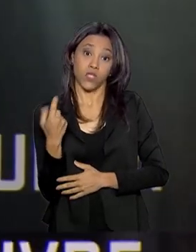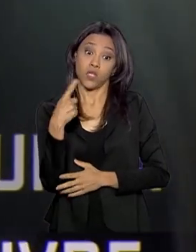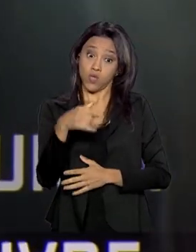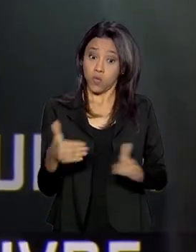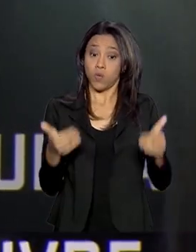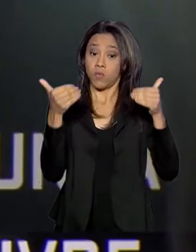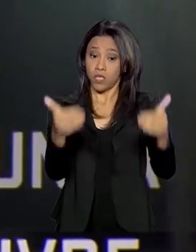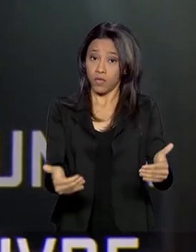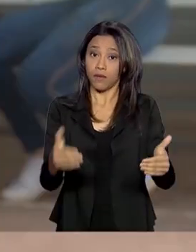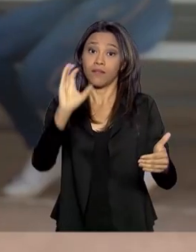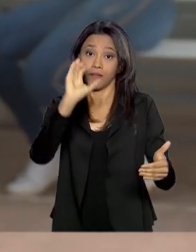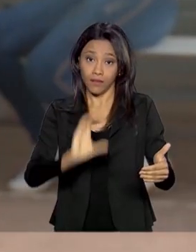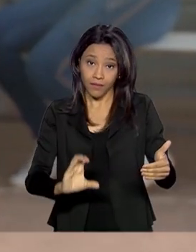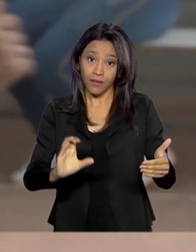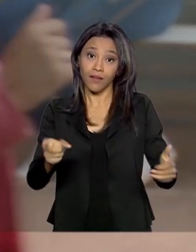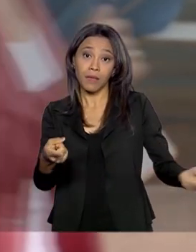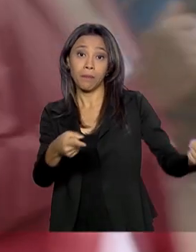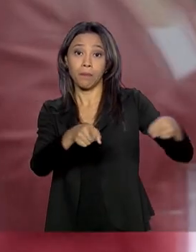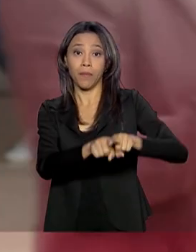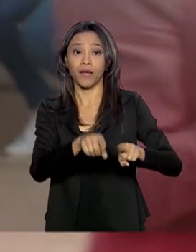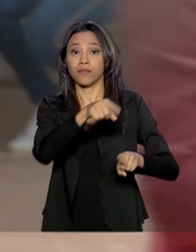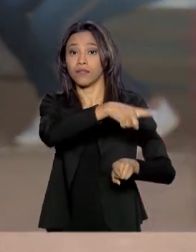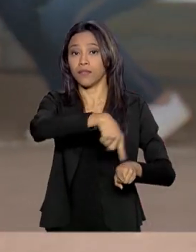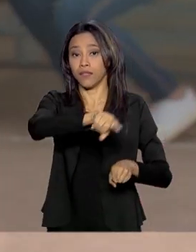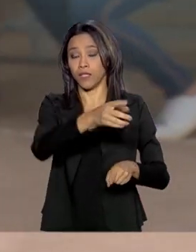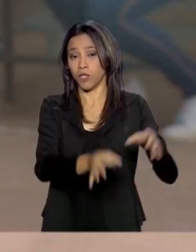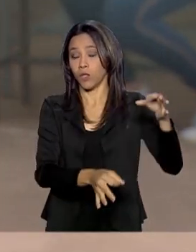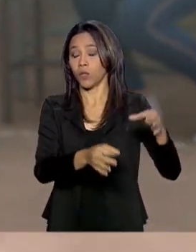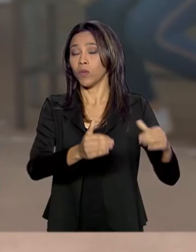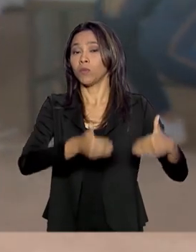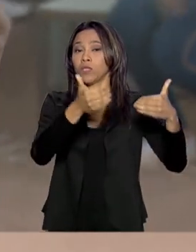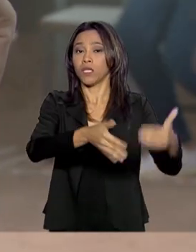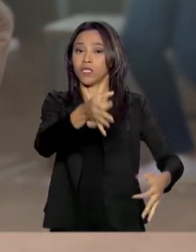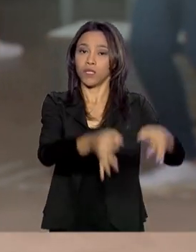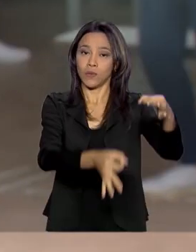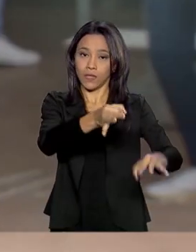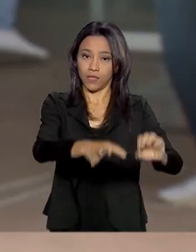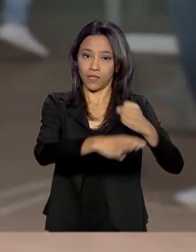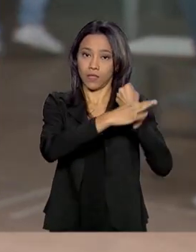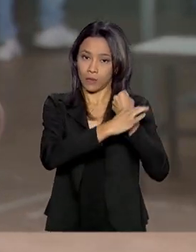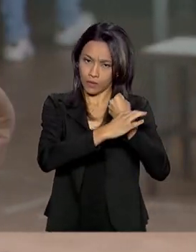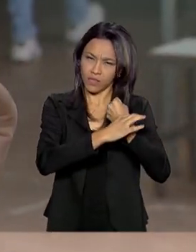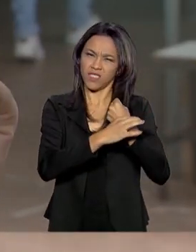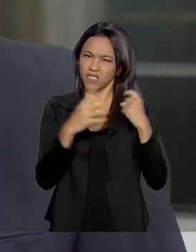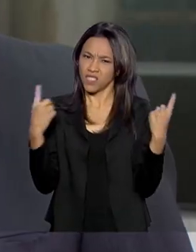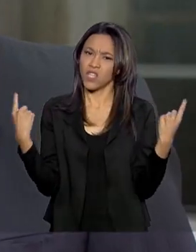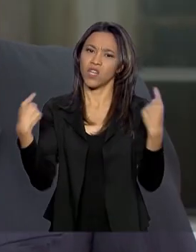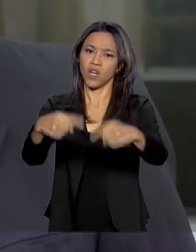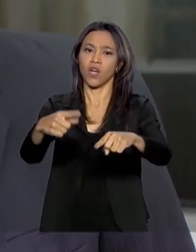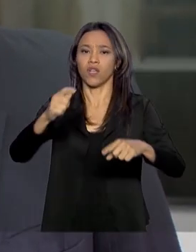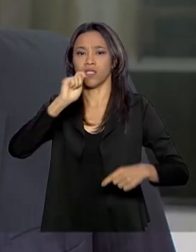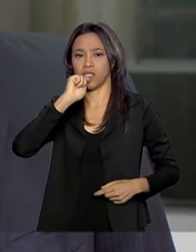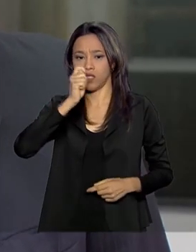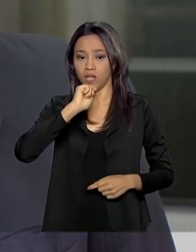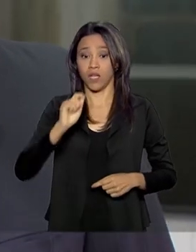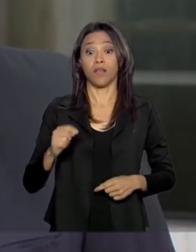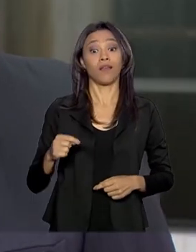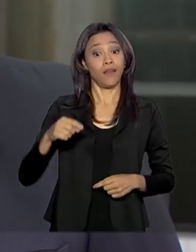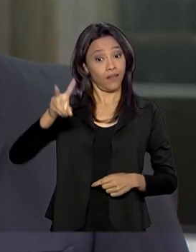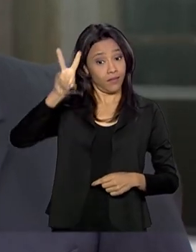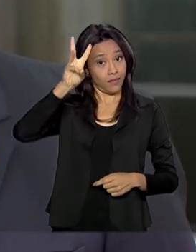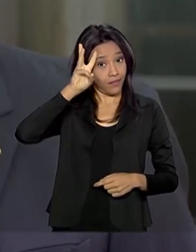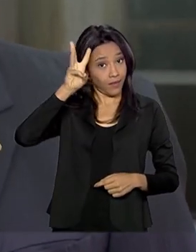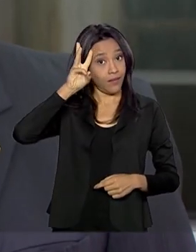atua em parceria com o Ministério da Justiça e Segurança Pública no combate às drogas. E nesta terça